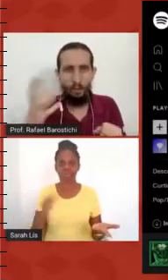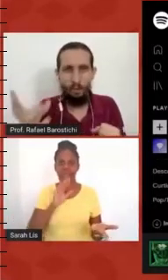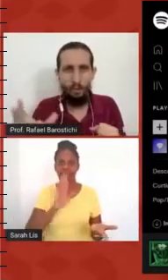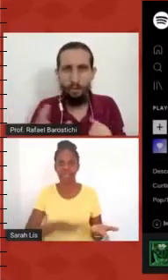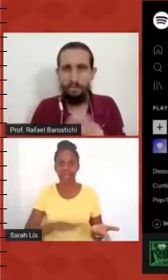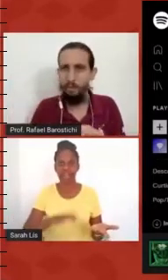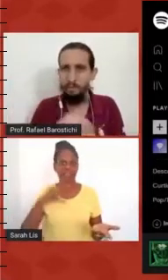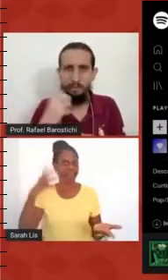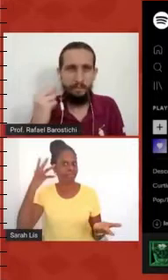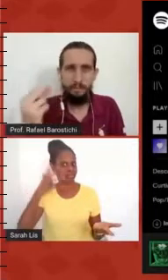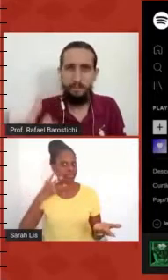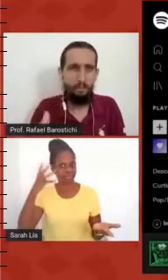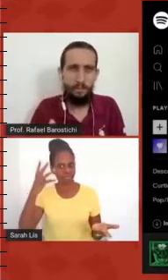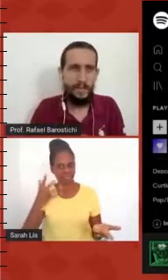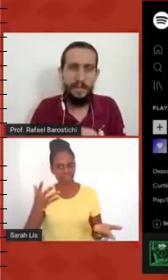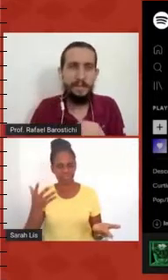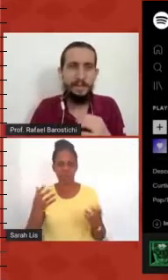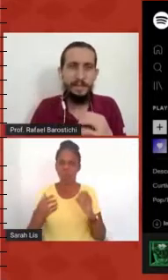não sei, está um pouco